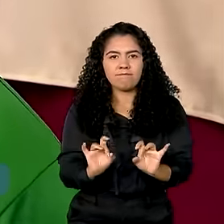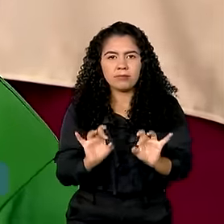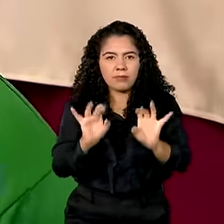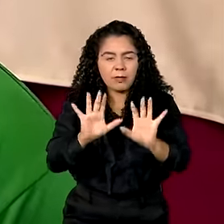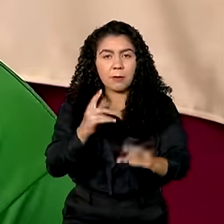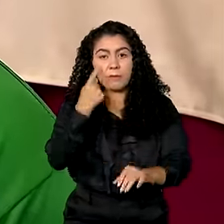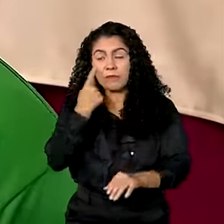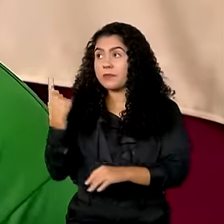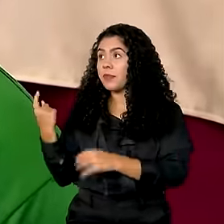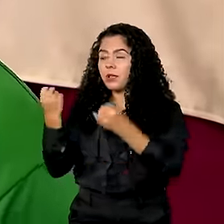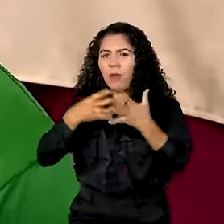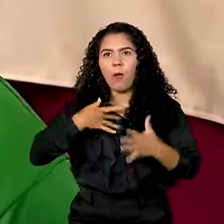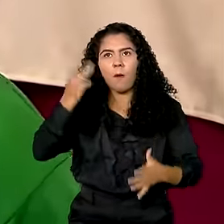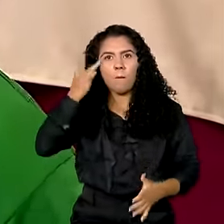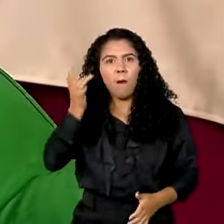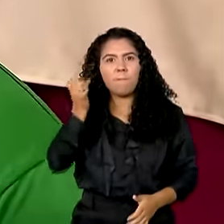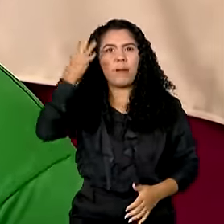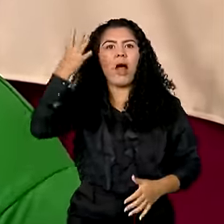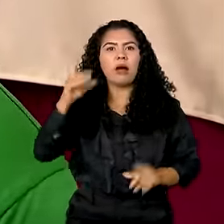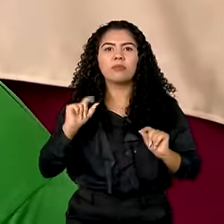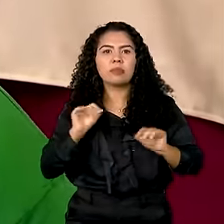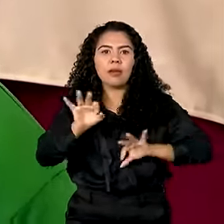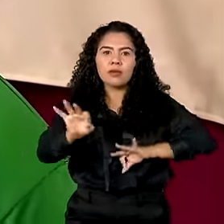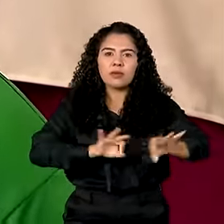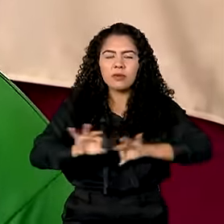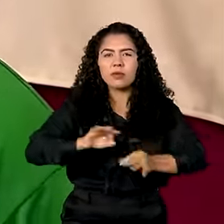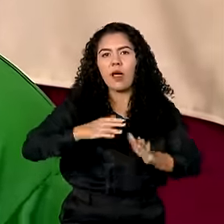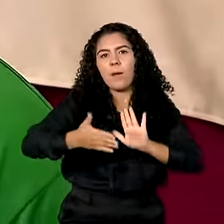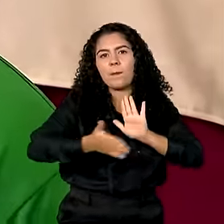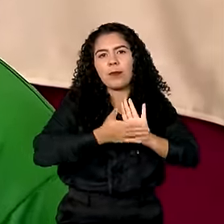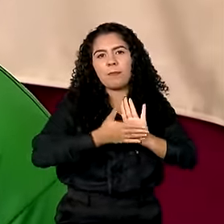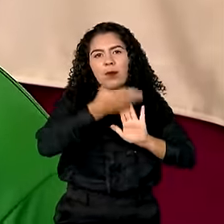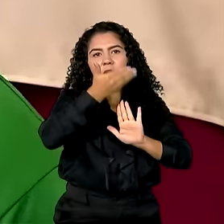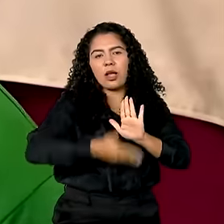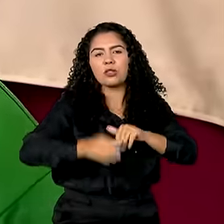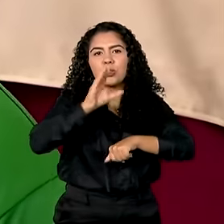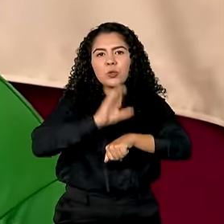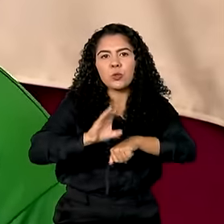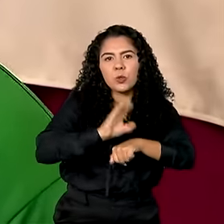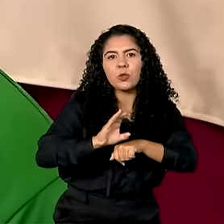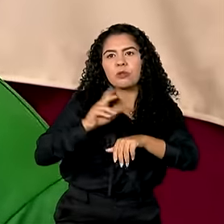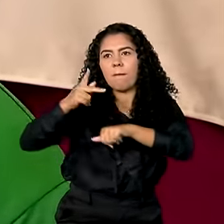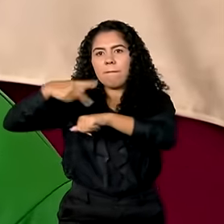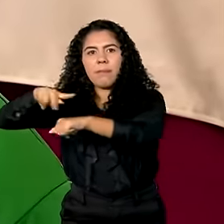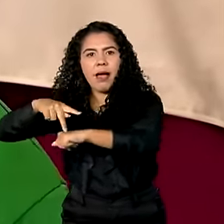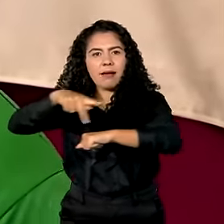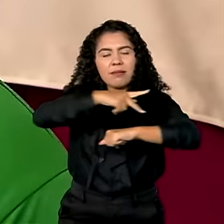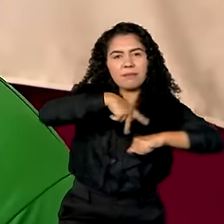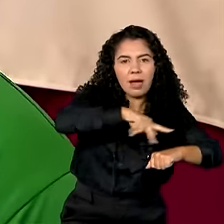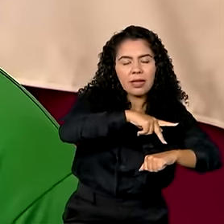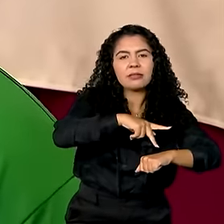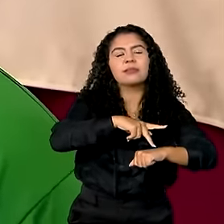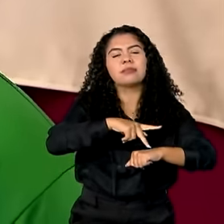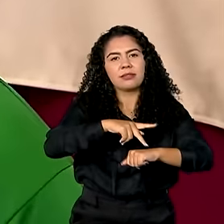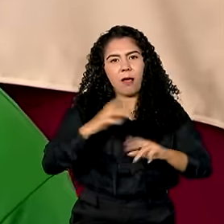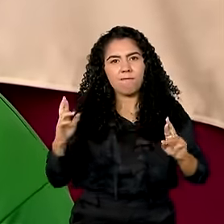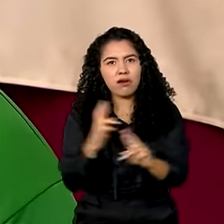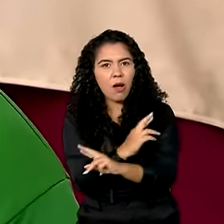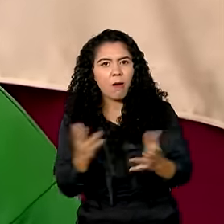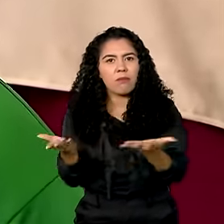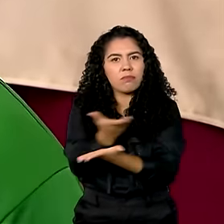ideia de propor cursos binacionais. E aí, o que a gente alcançou a partir dessa ideia? Desde 2010, nós temos